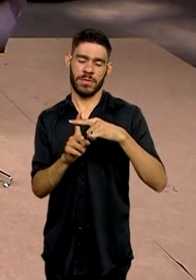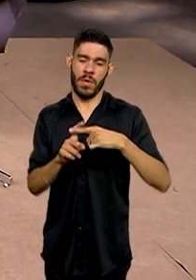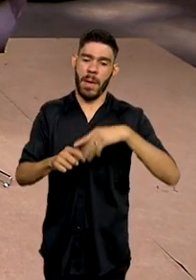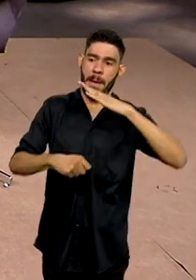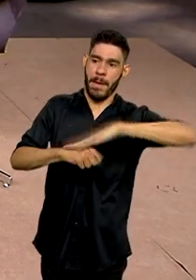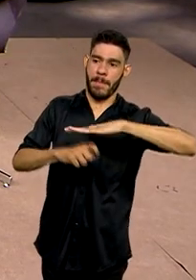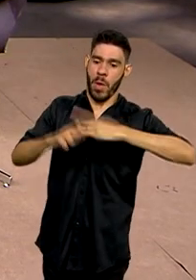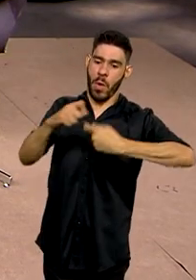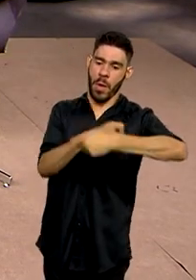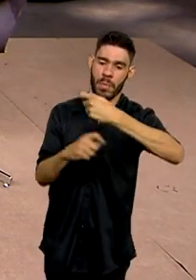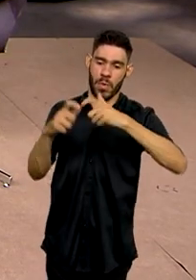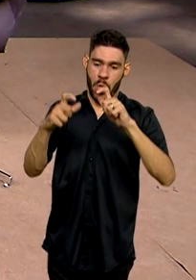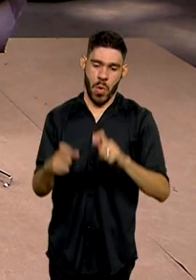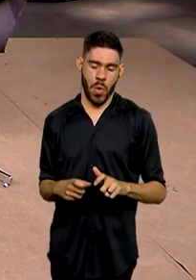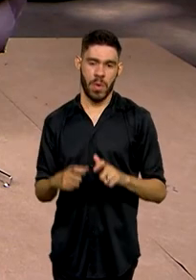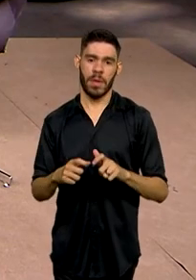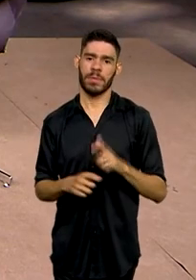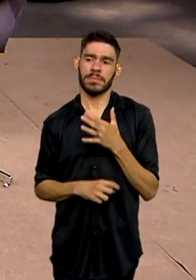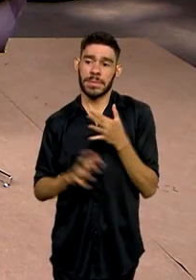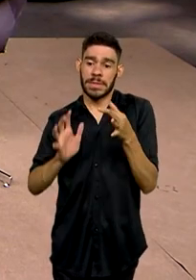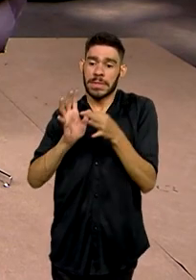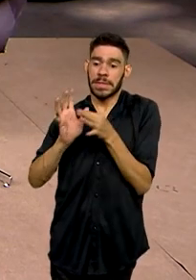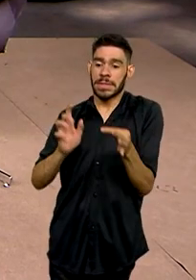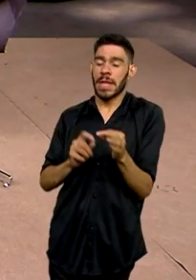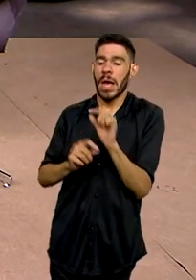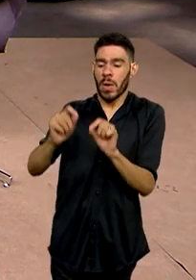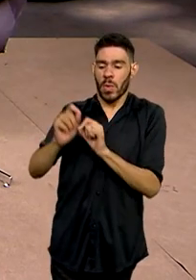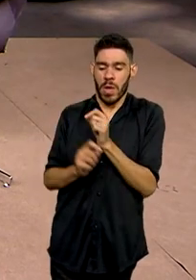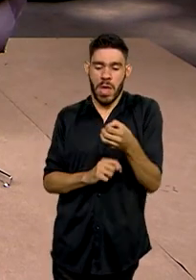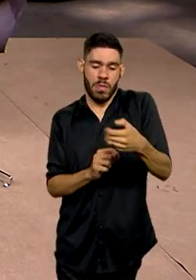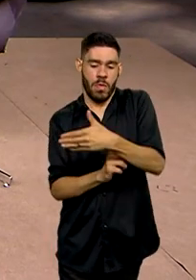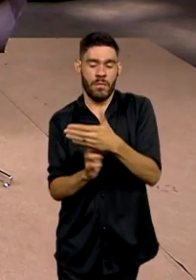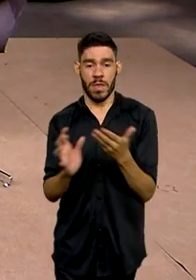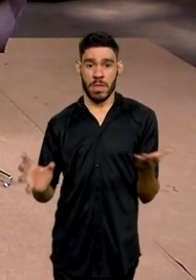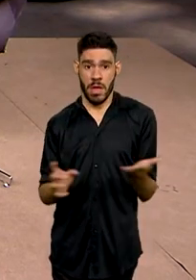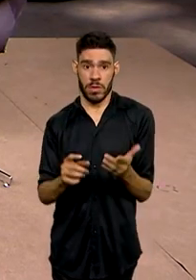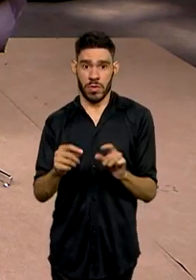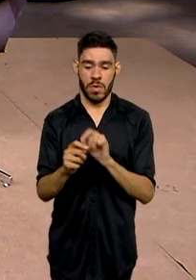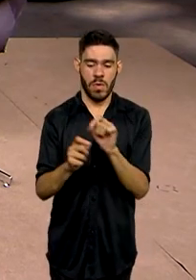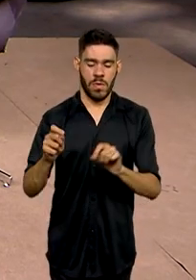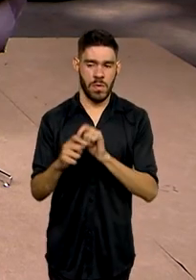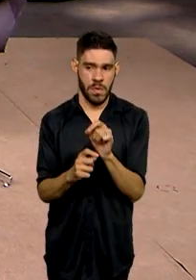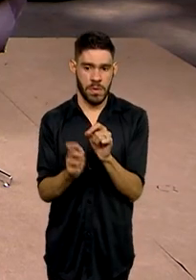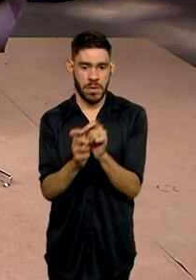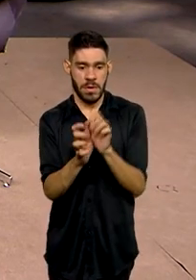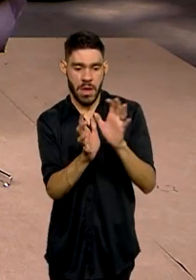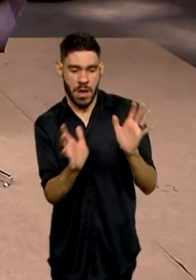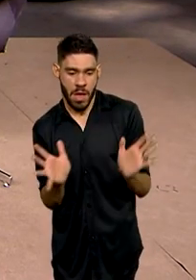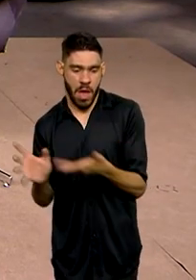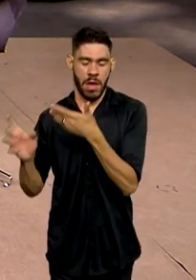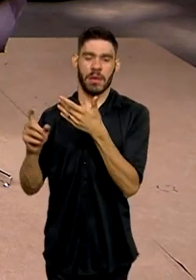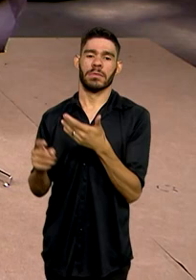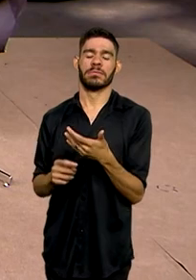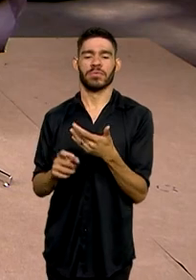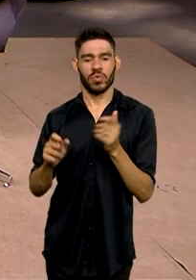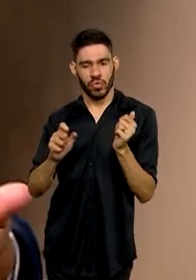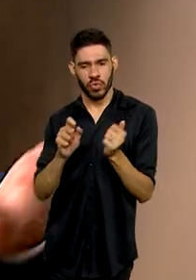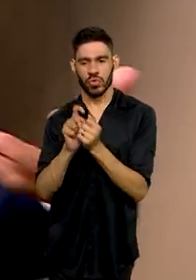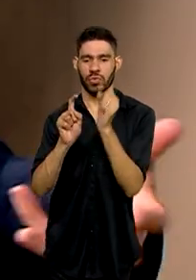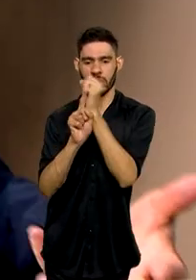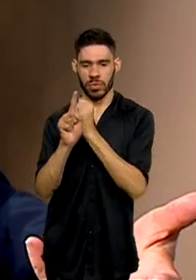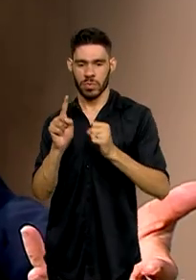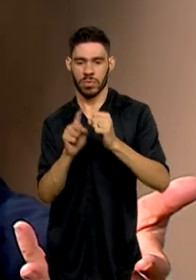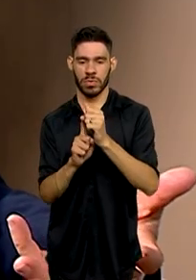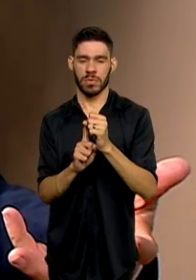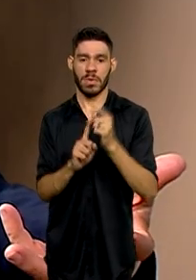economia local. Eu destaco que agora a novidade é que a gente vai acelerar também com a sociedade, o